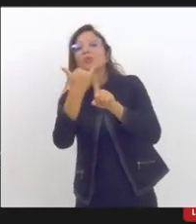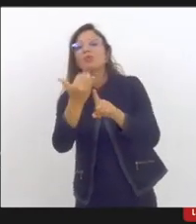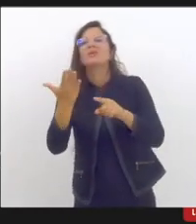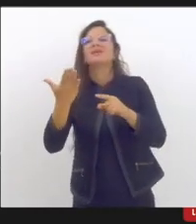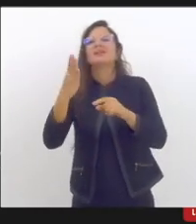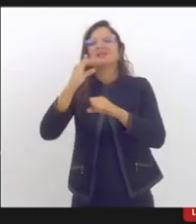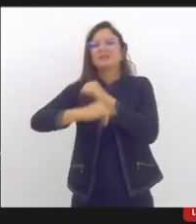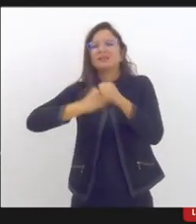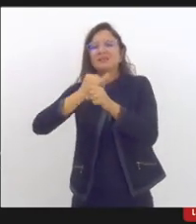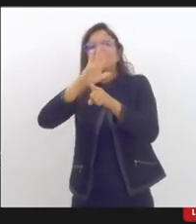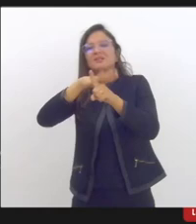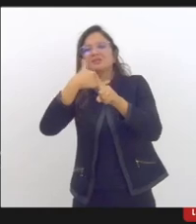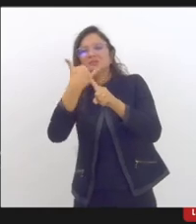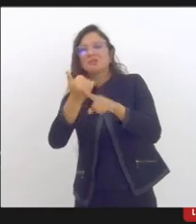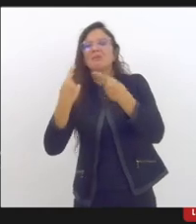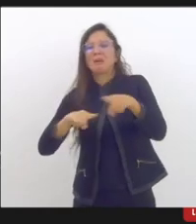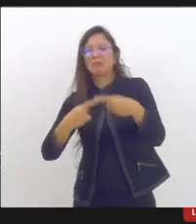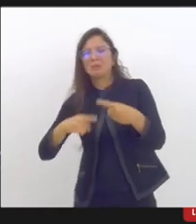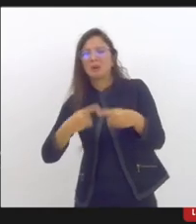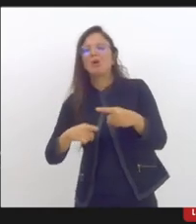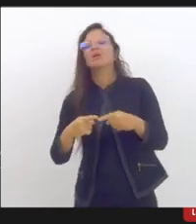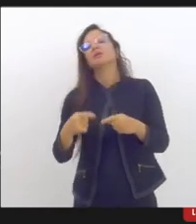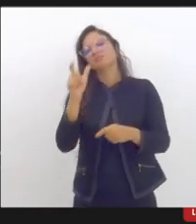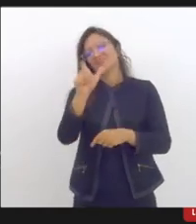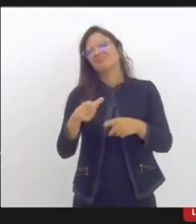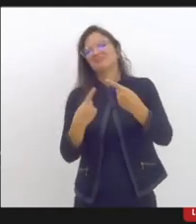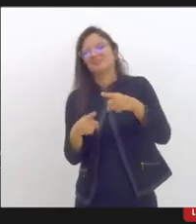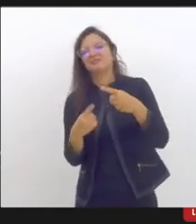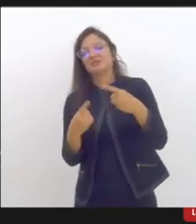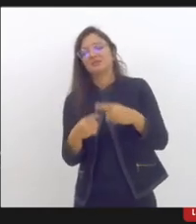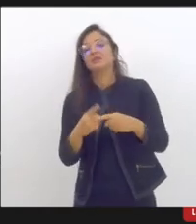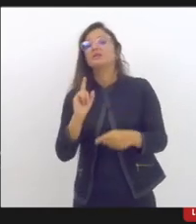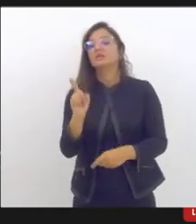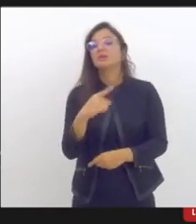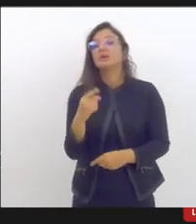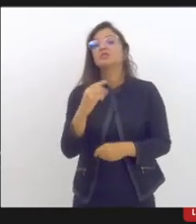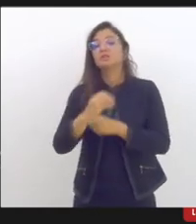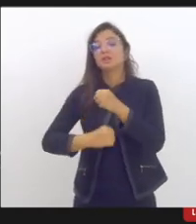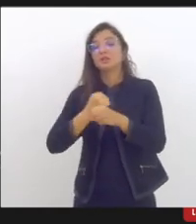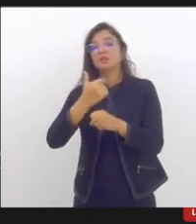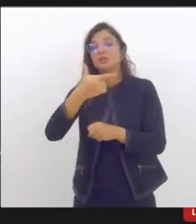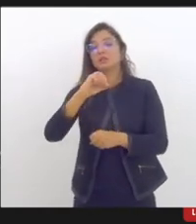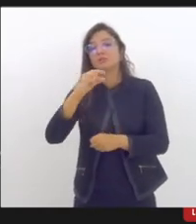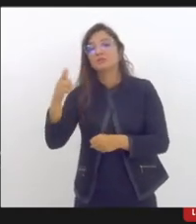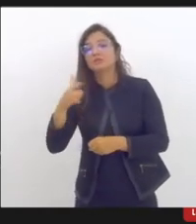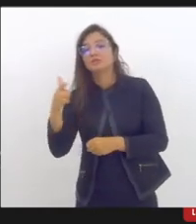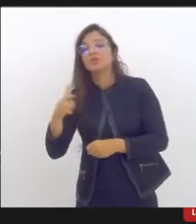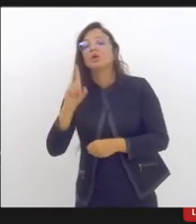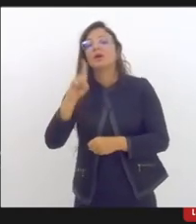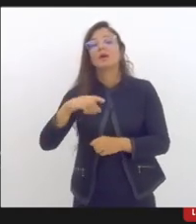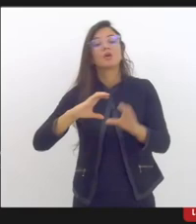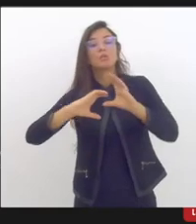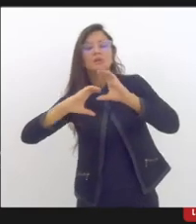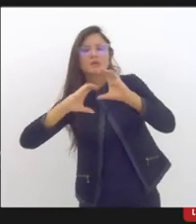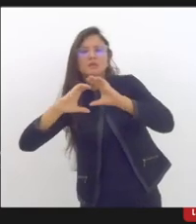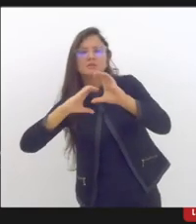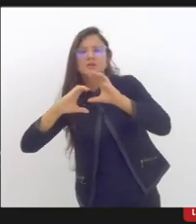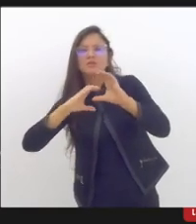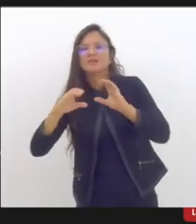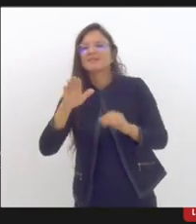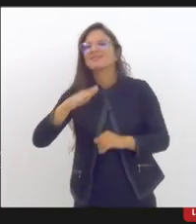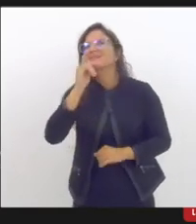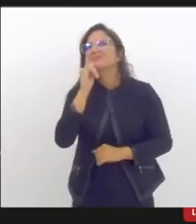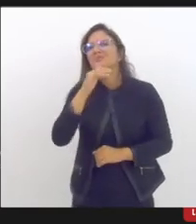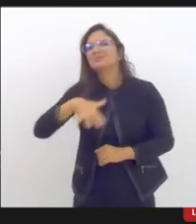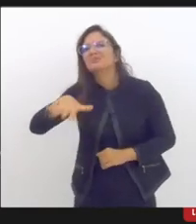estabeleceu agora em 2022 o fluxo de comunicação intrainstitucional de situações de violência, violações